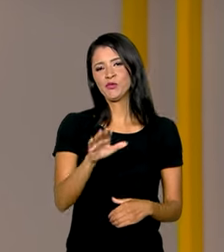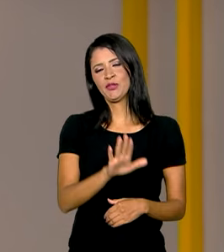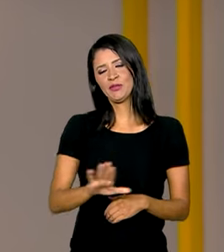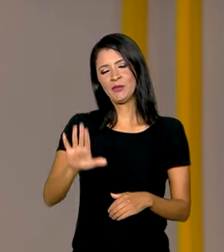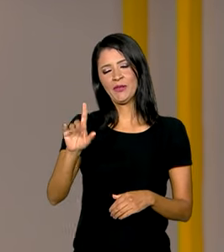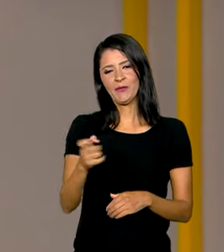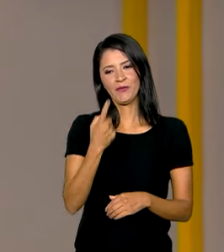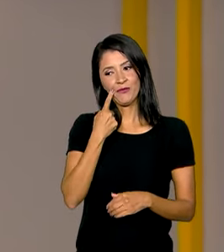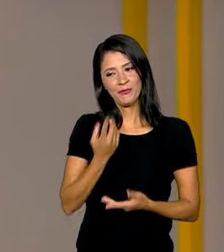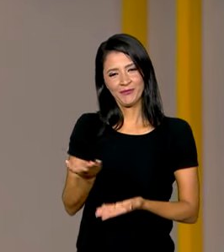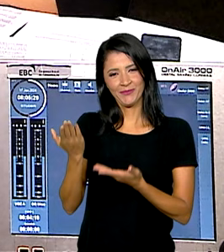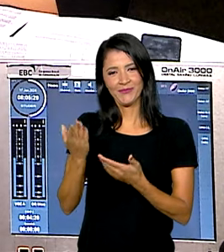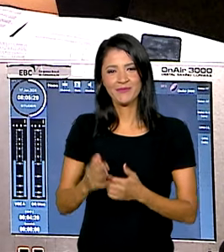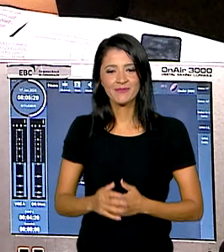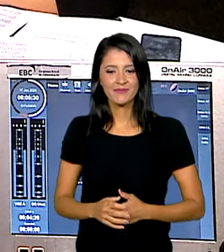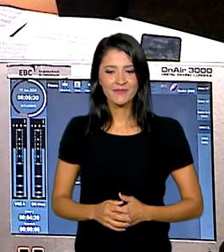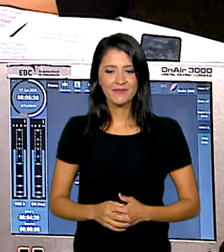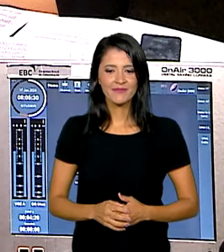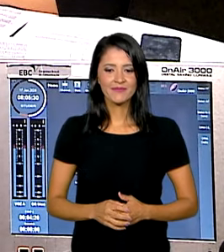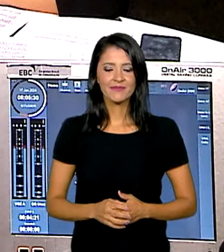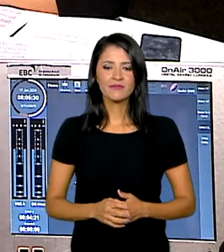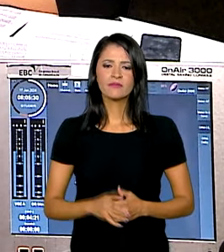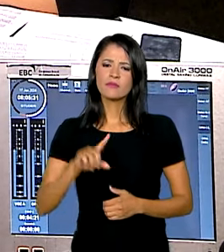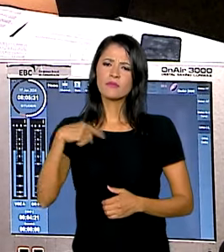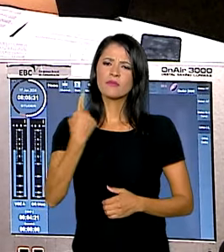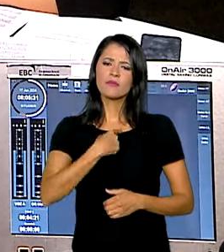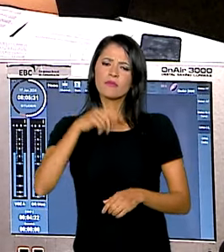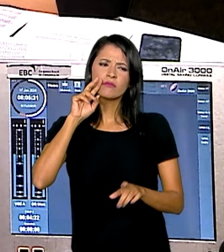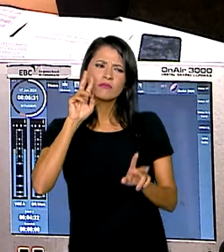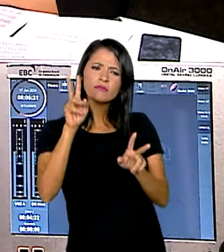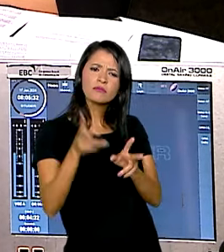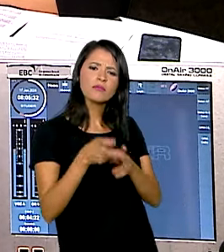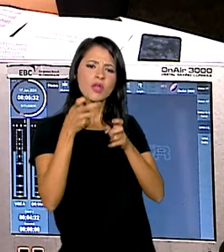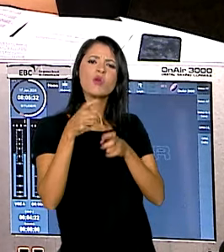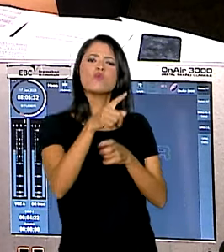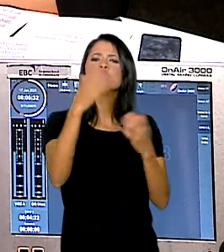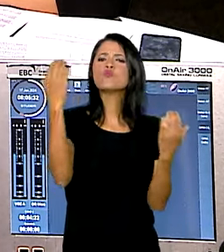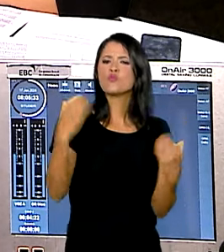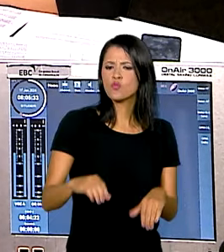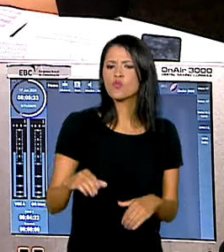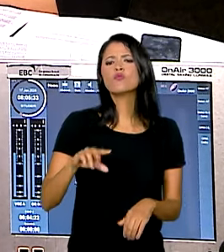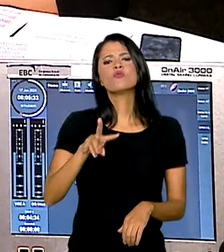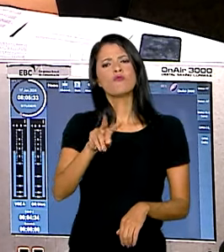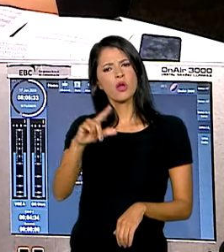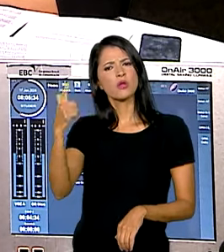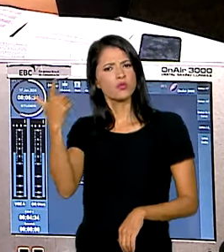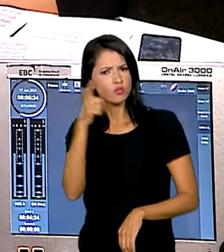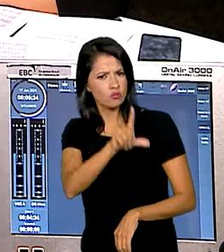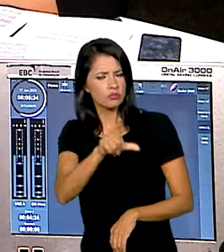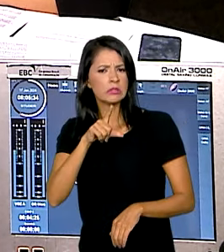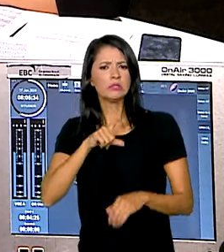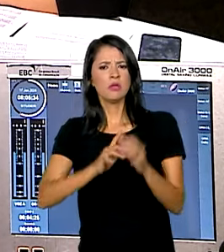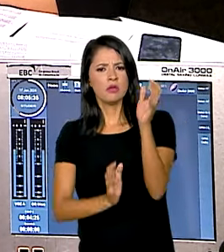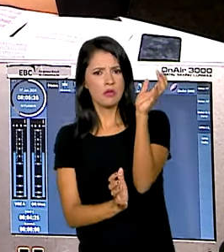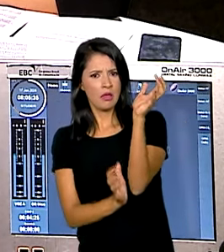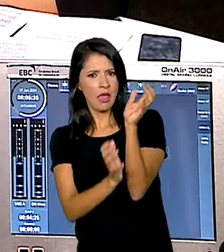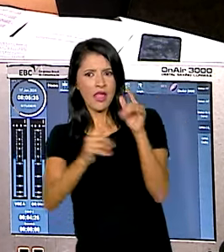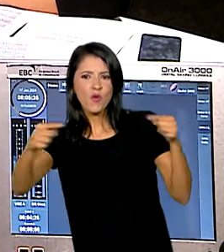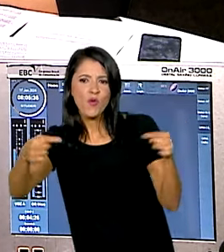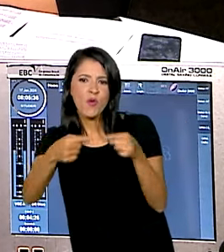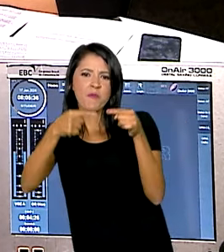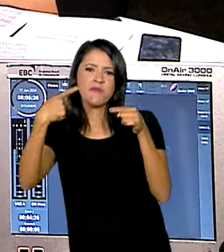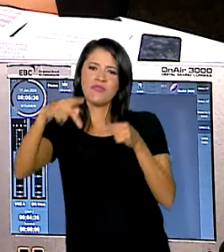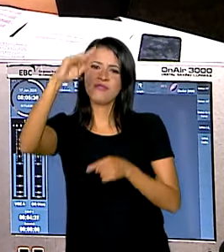unificado. Vamos conferir. Então, a nossa visão é que com esse concurso a gente vai conseguir ter realmente uma burocracia que seja a cara do Brasil,